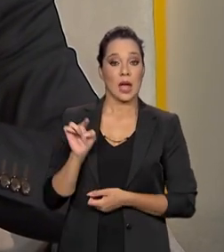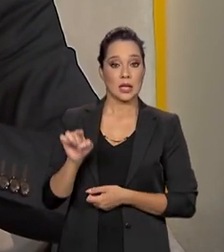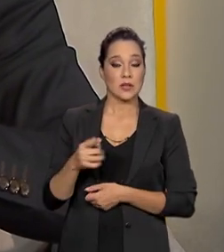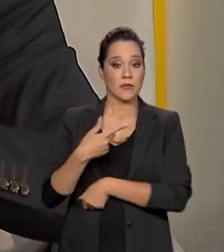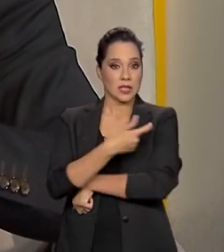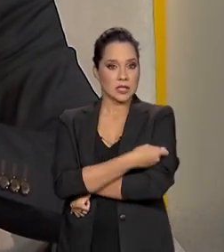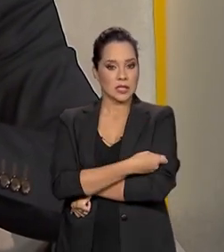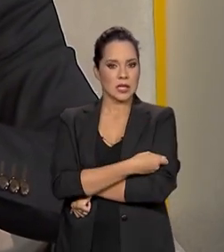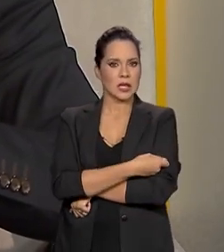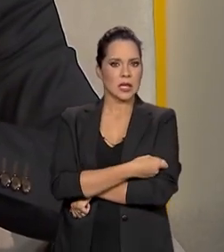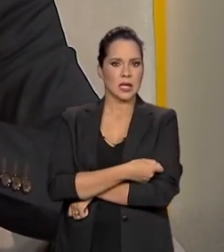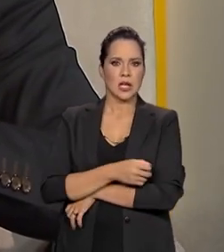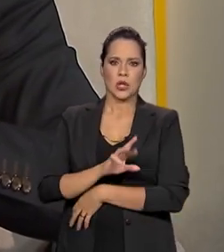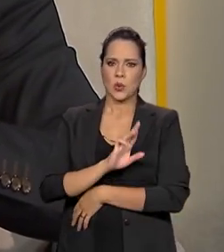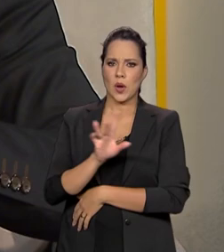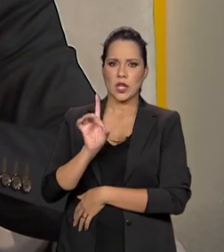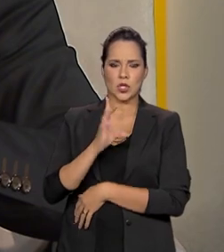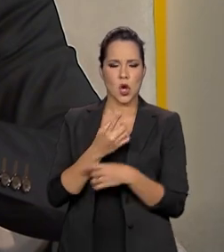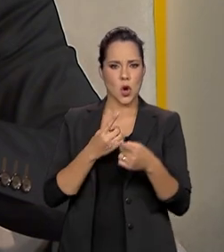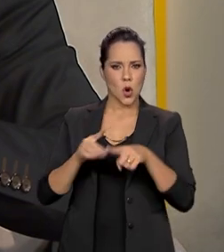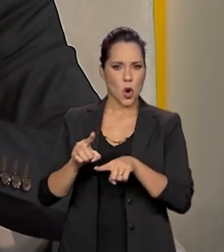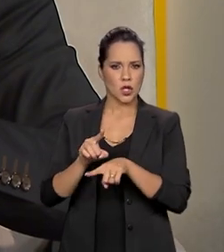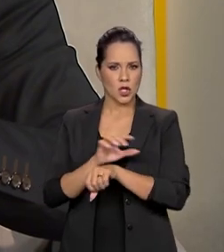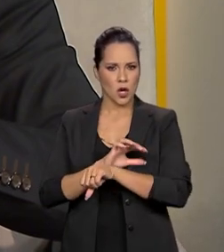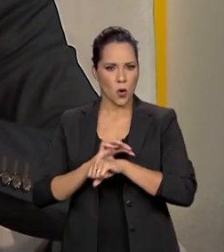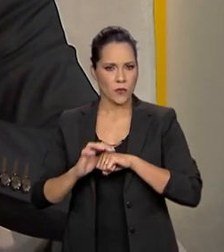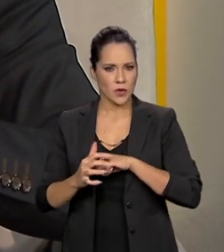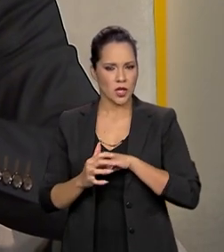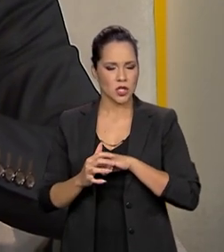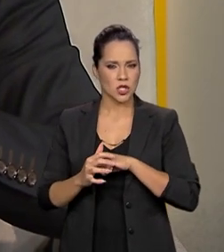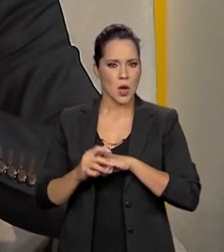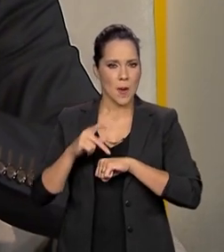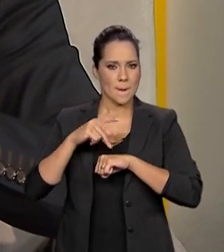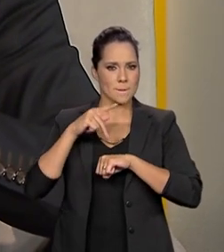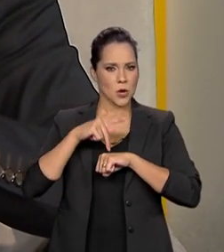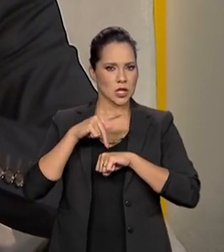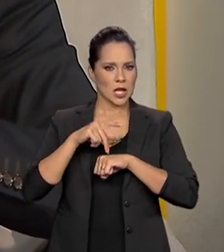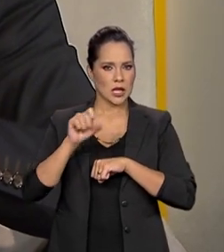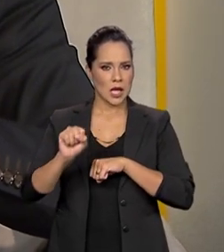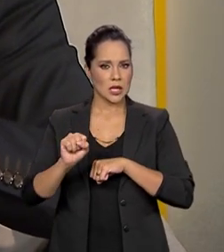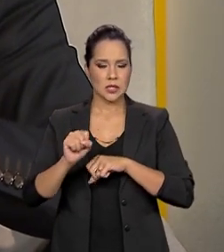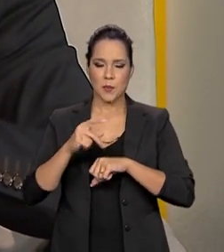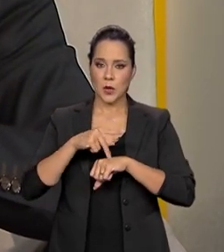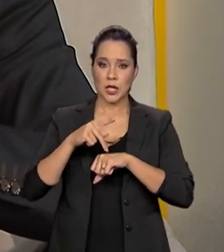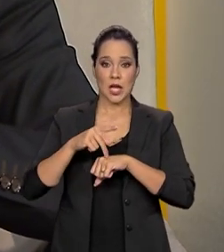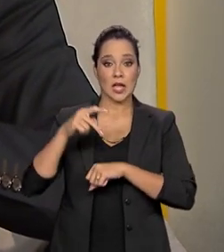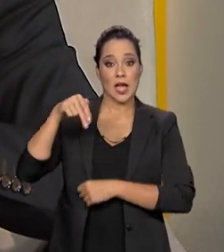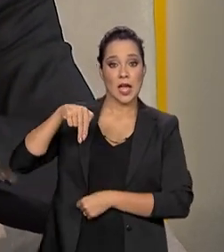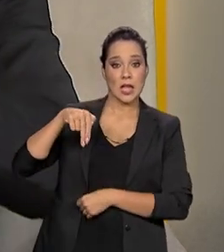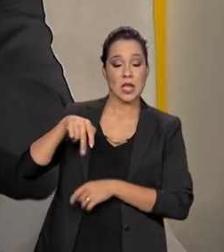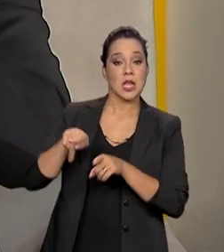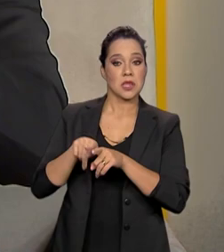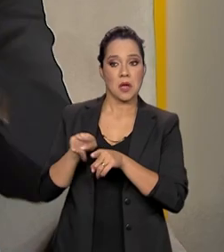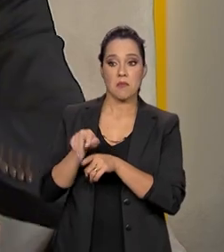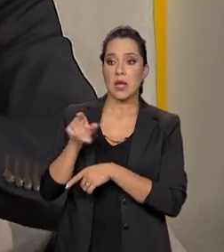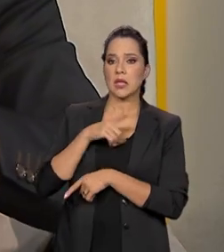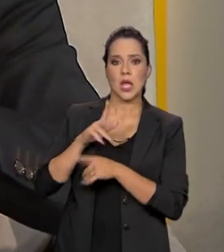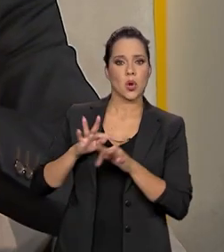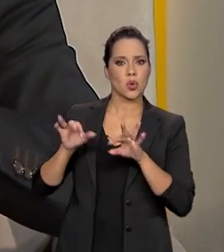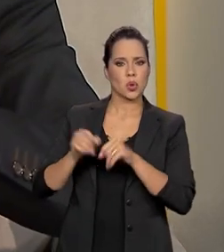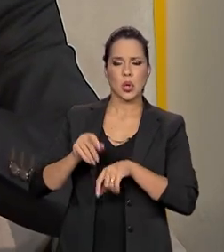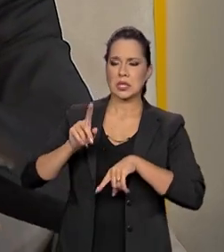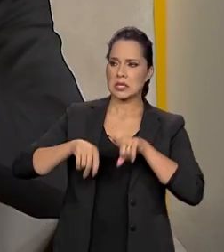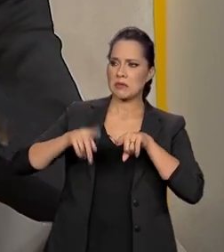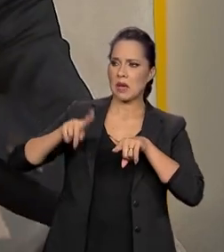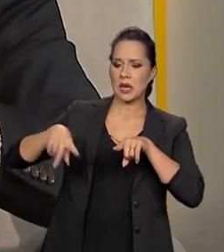não é somente contra a proteína S, mas com a proteína N, que ela é muito conservada com todas as